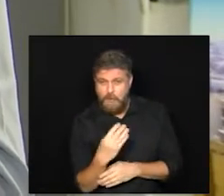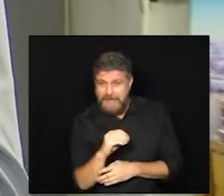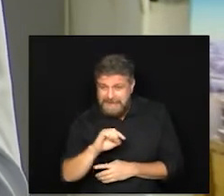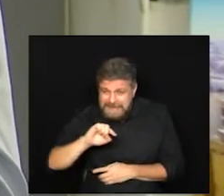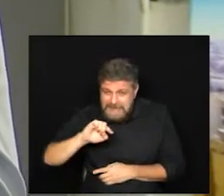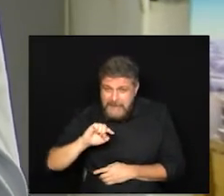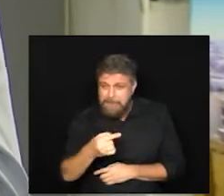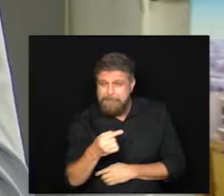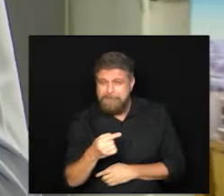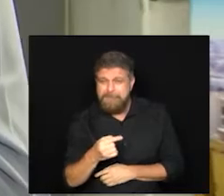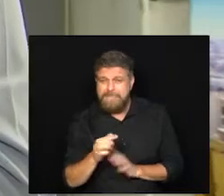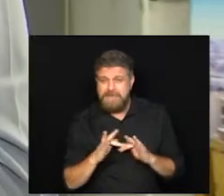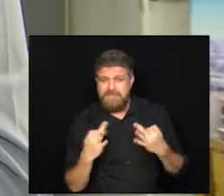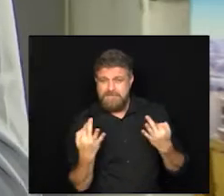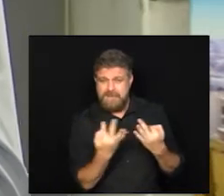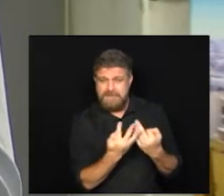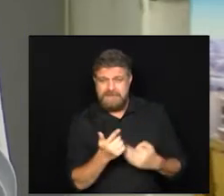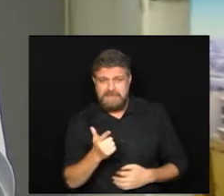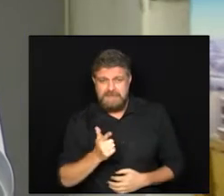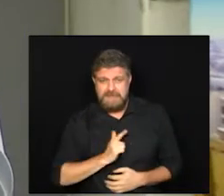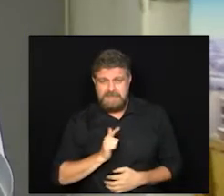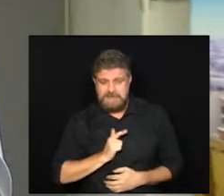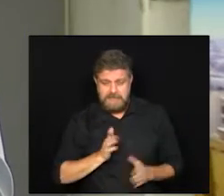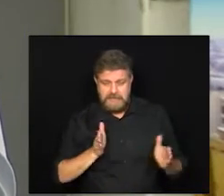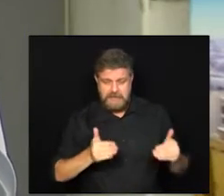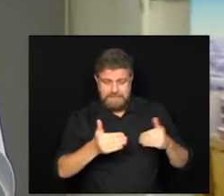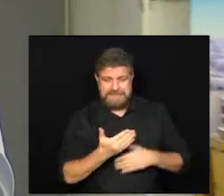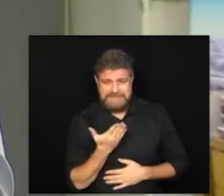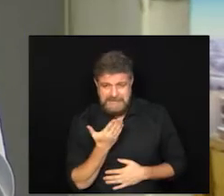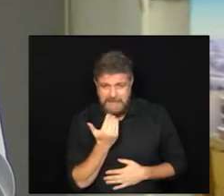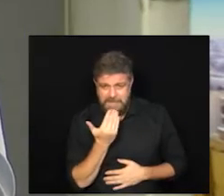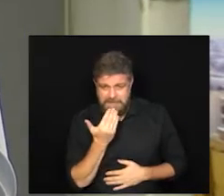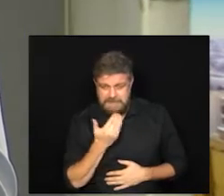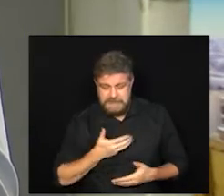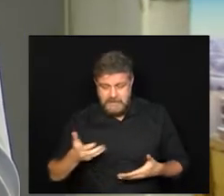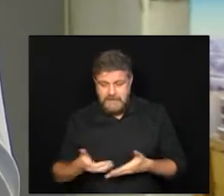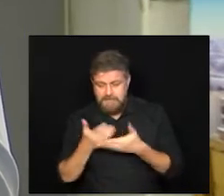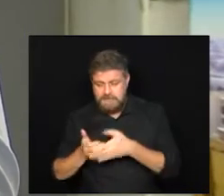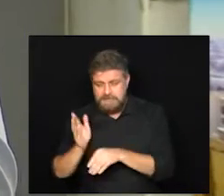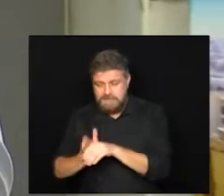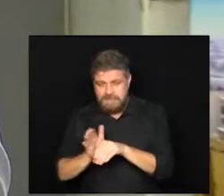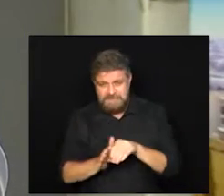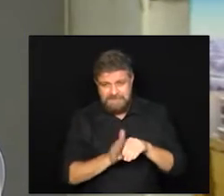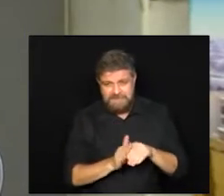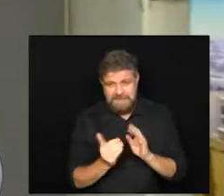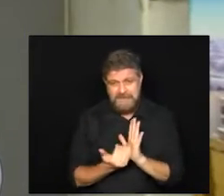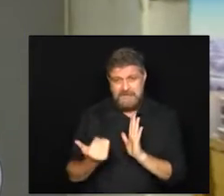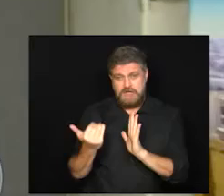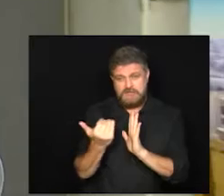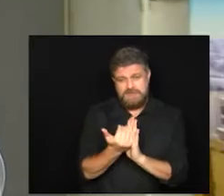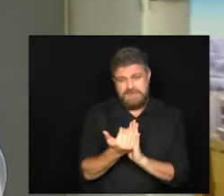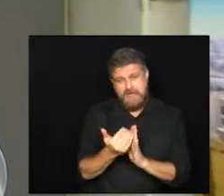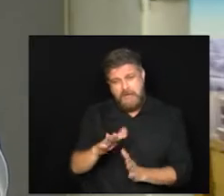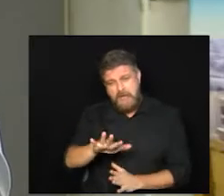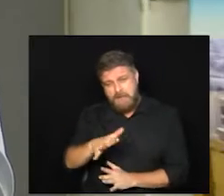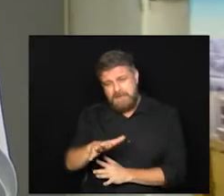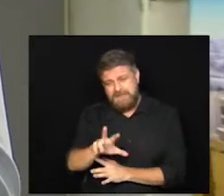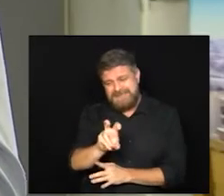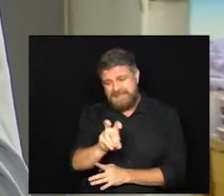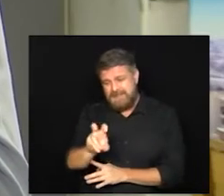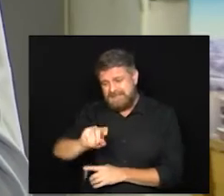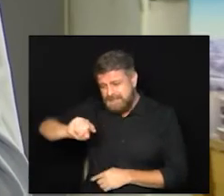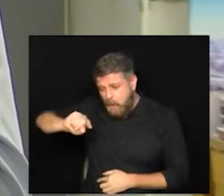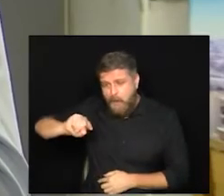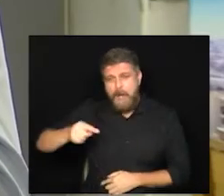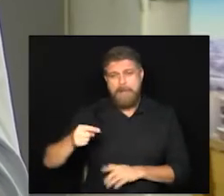recebem uma cesta básica e um kit de hortifrutos e ganjeiros para 50, 55 mil e aí